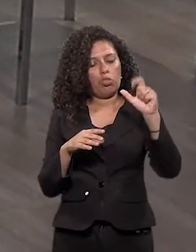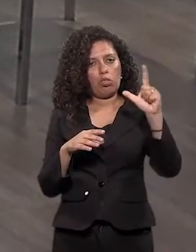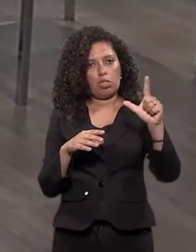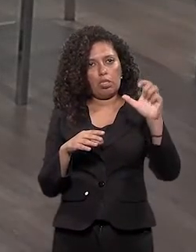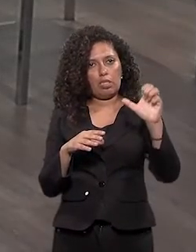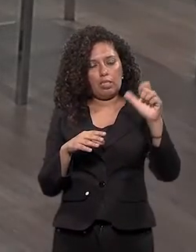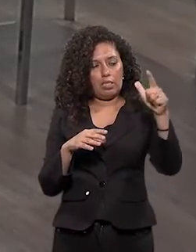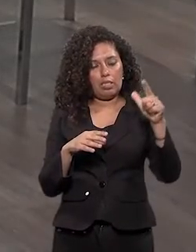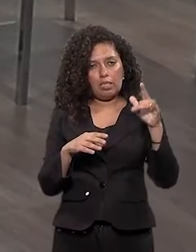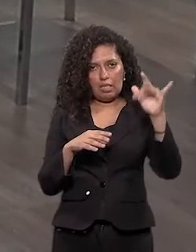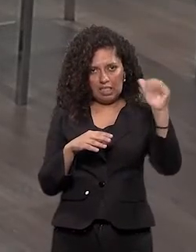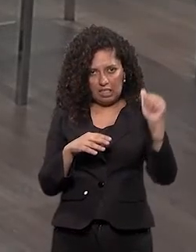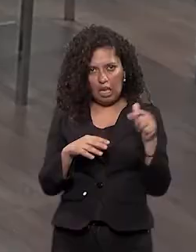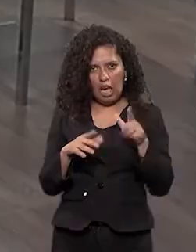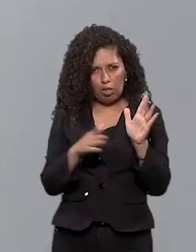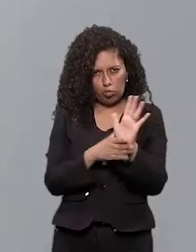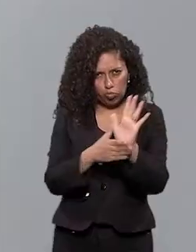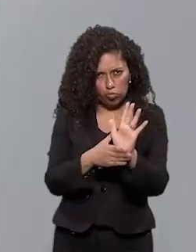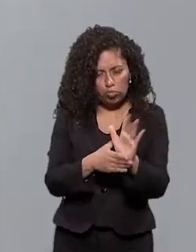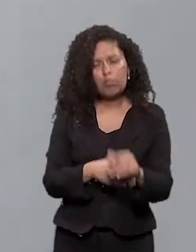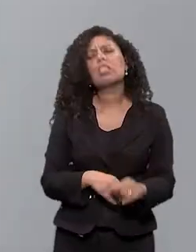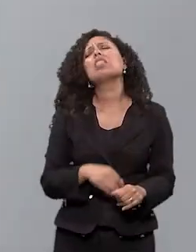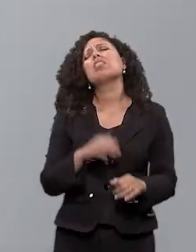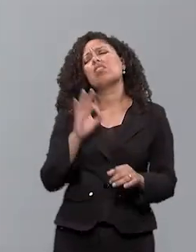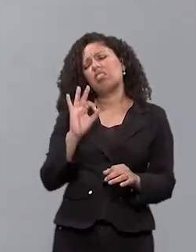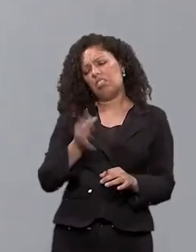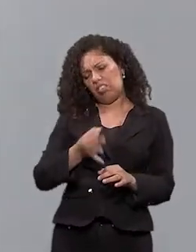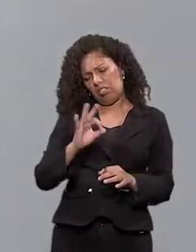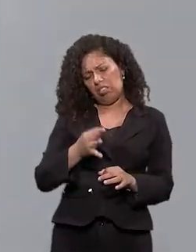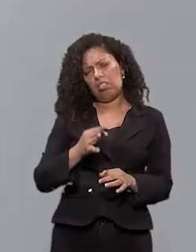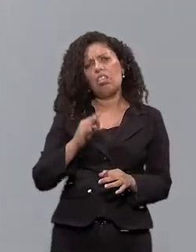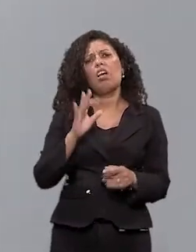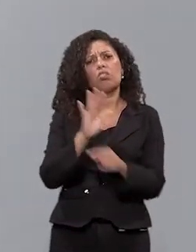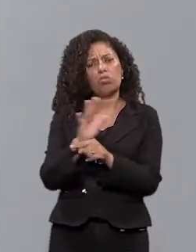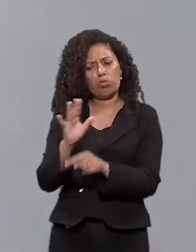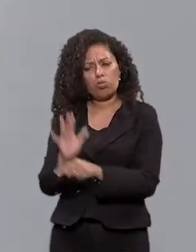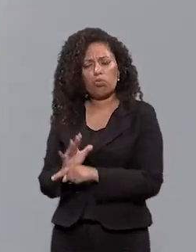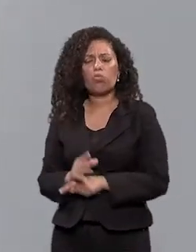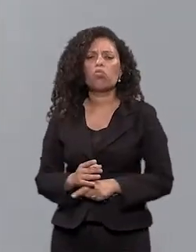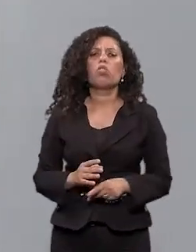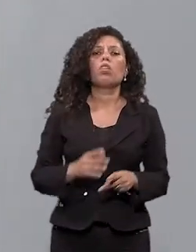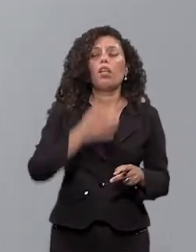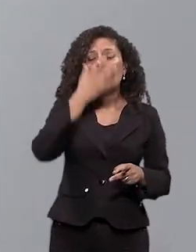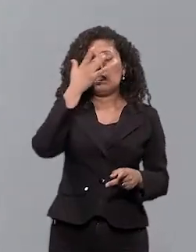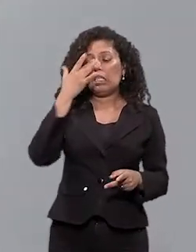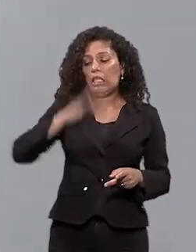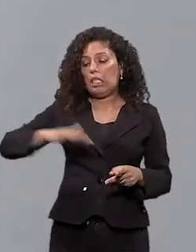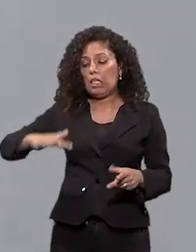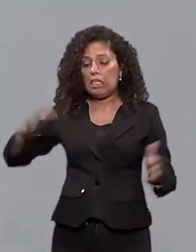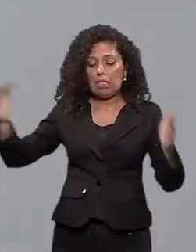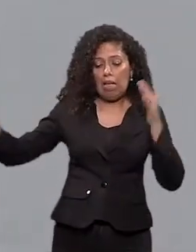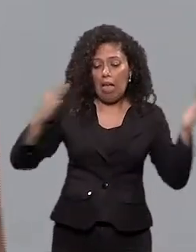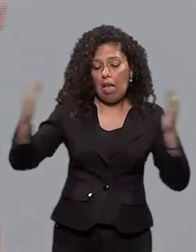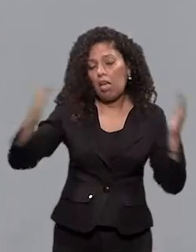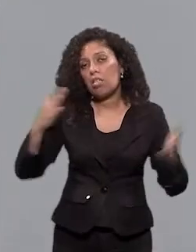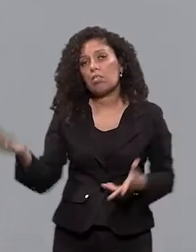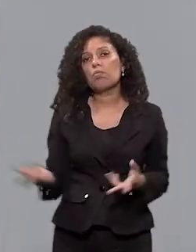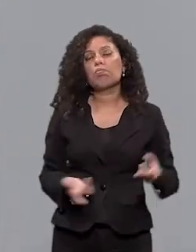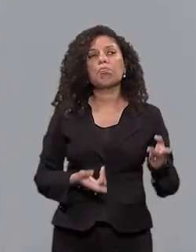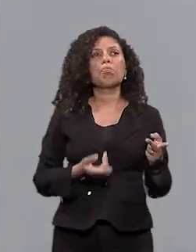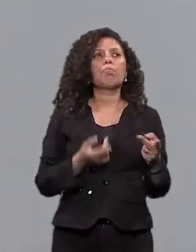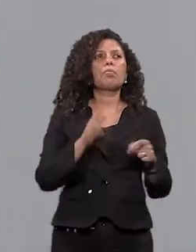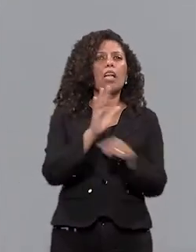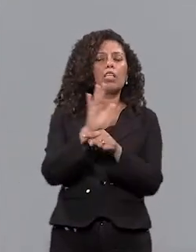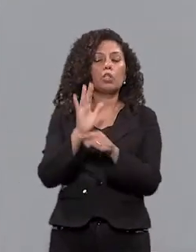ajudar bastante Não, crianças com hiperatividade Ajuda no foco Ajuda na concentração Ajuda na